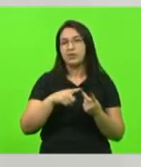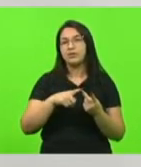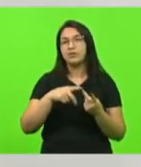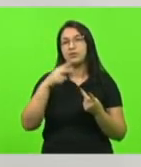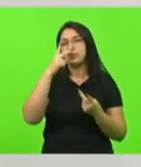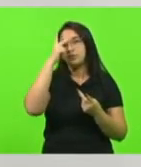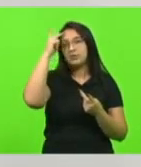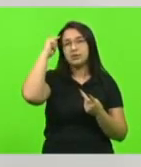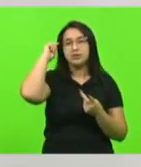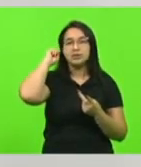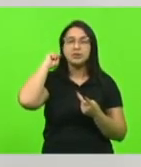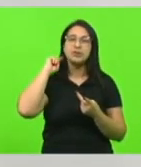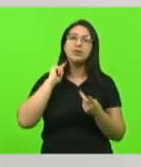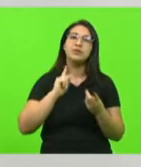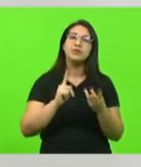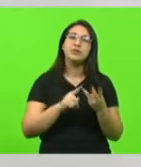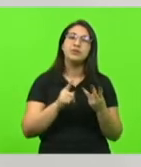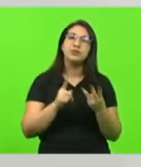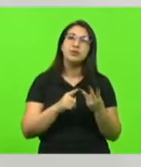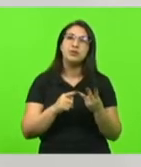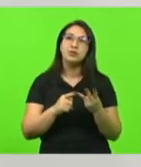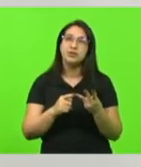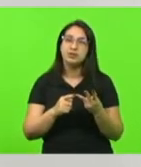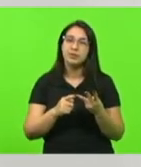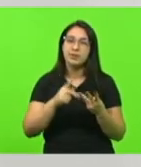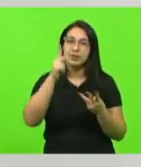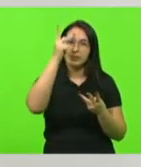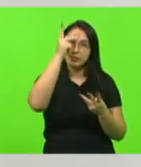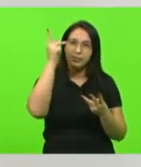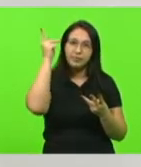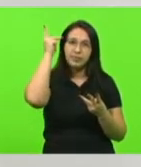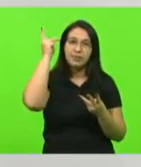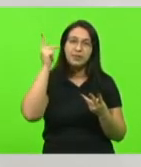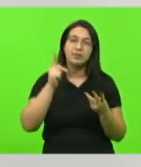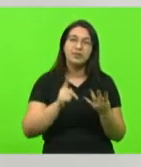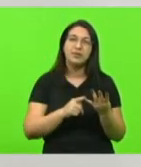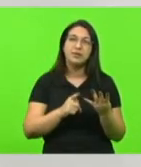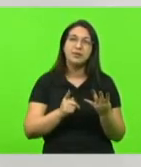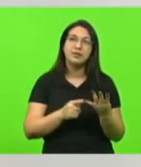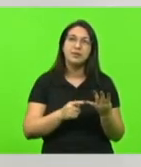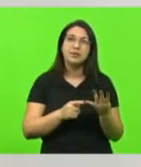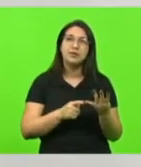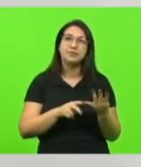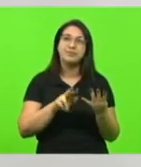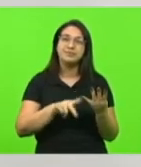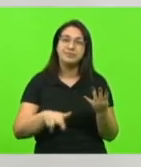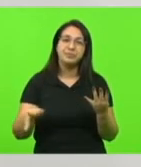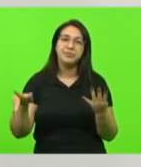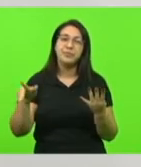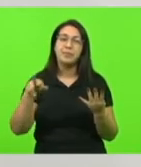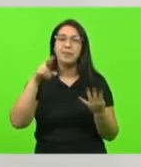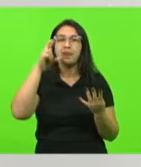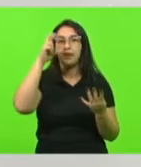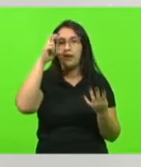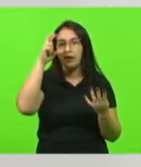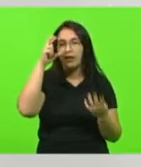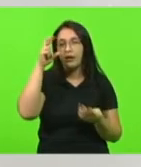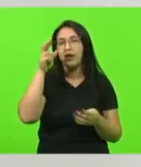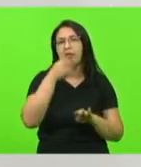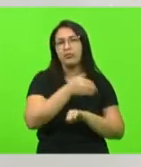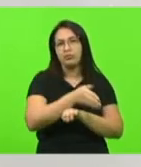a deputada Paulinha e o deputado Ricardo Alba também esteve